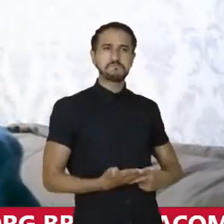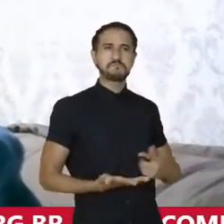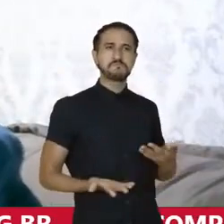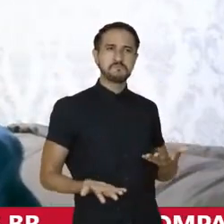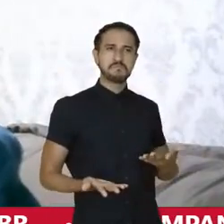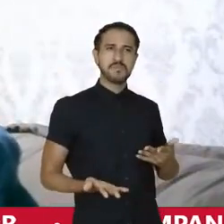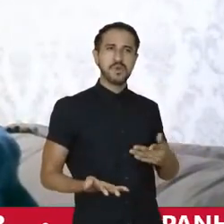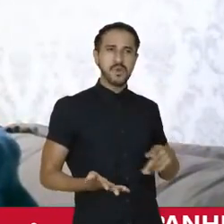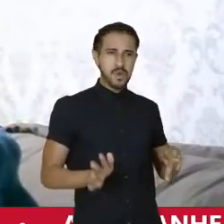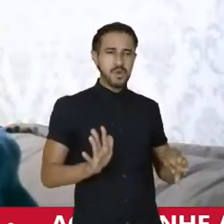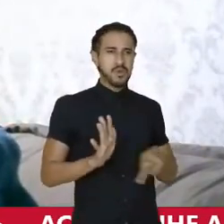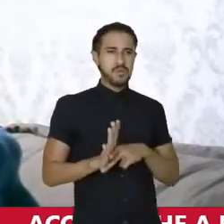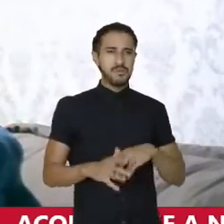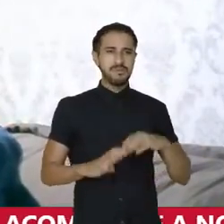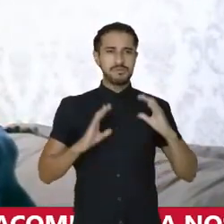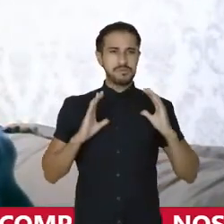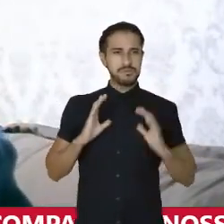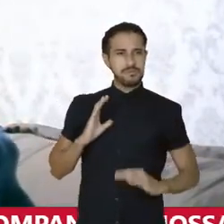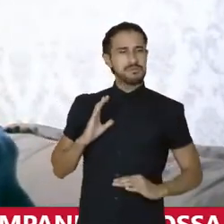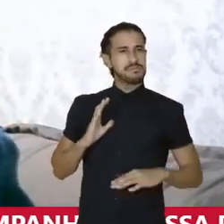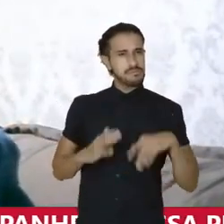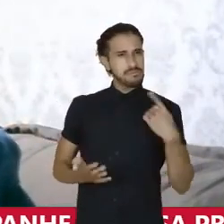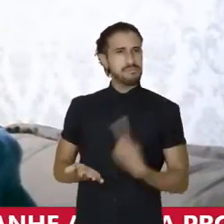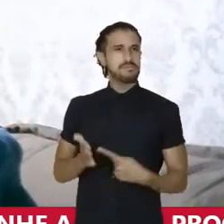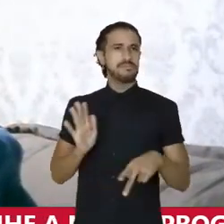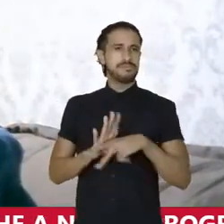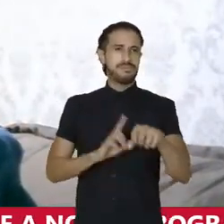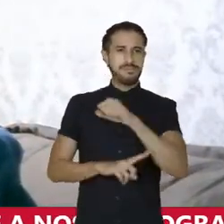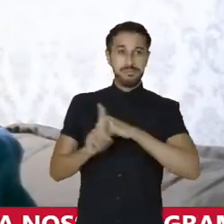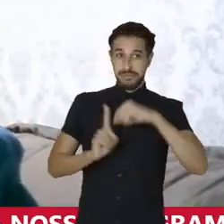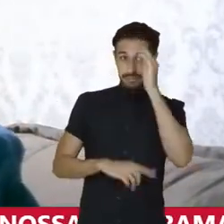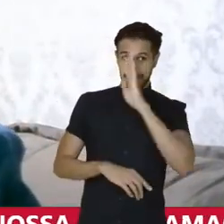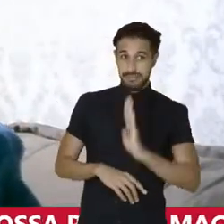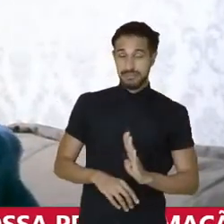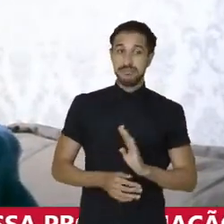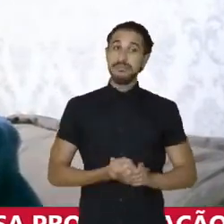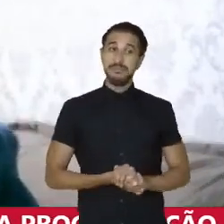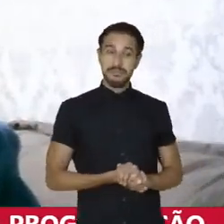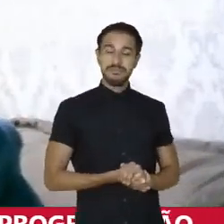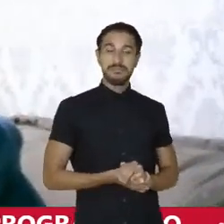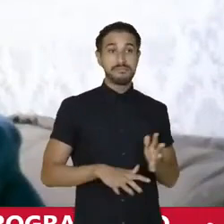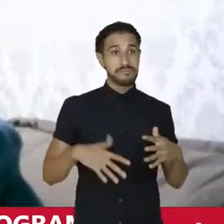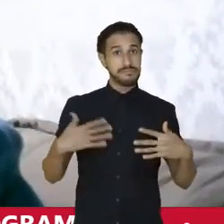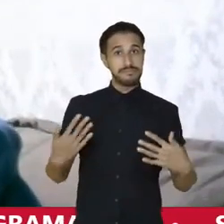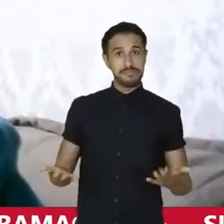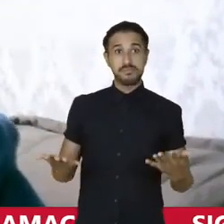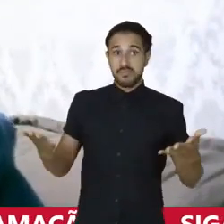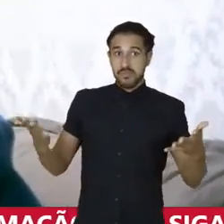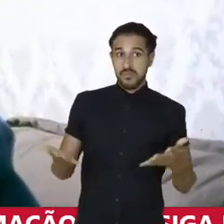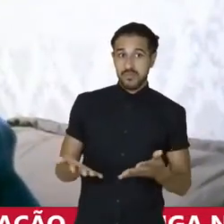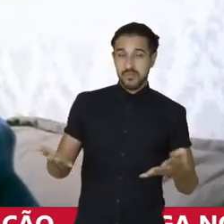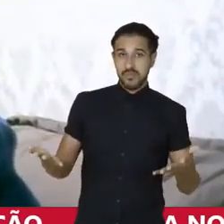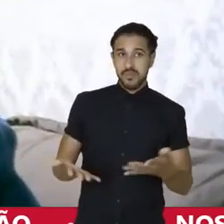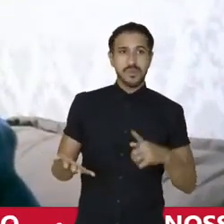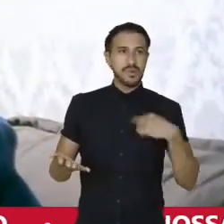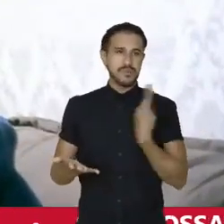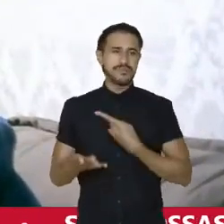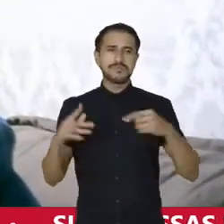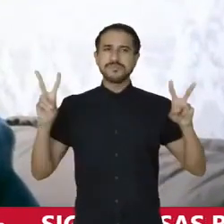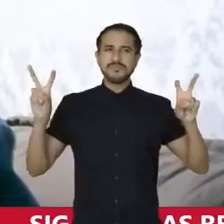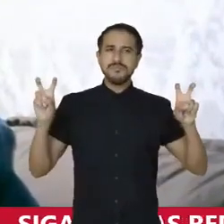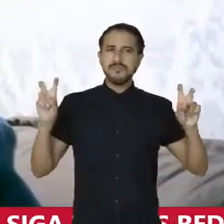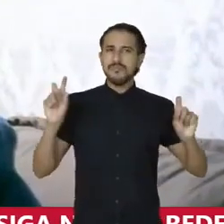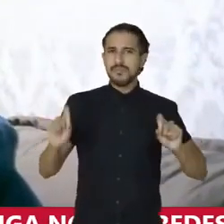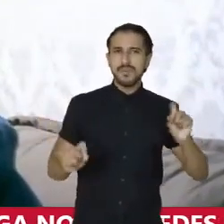com a cidadania, firmado com a sociedade brasileira. Então, hoje, o nosso tema